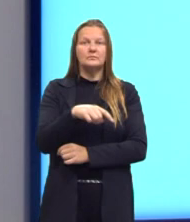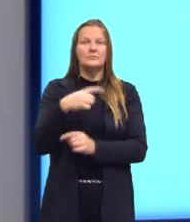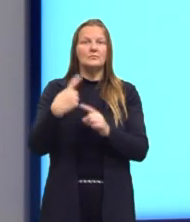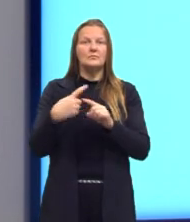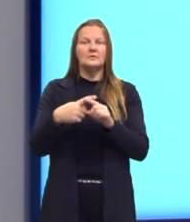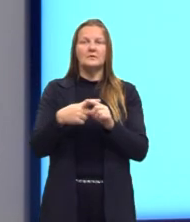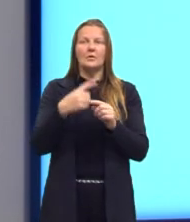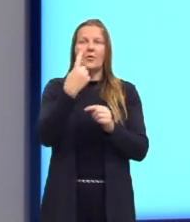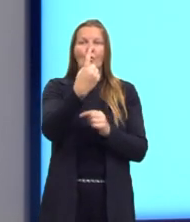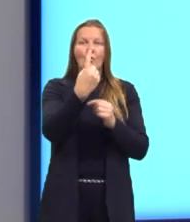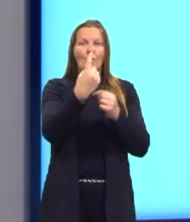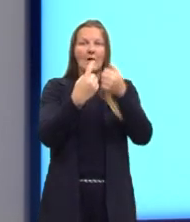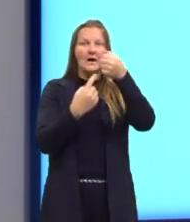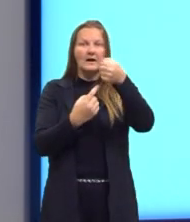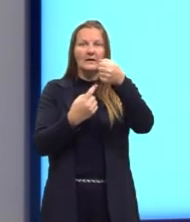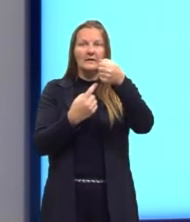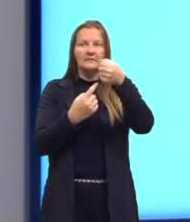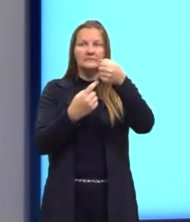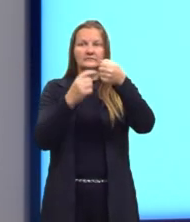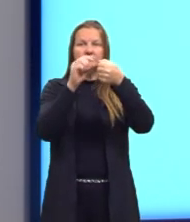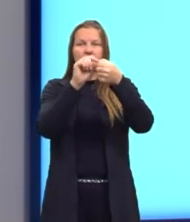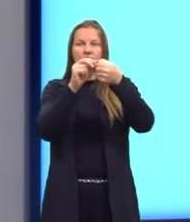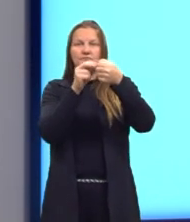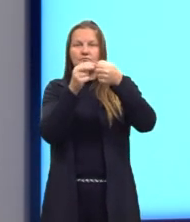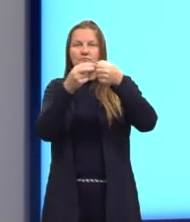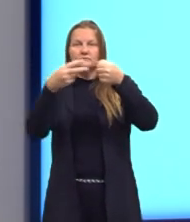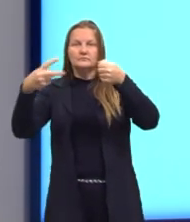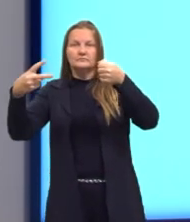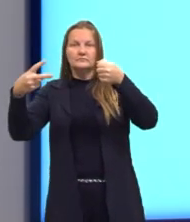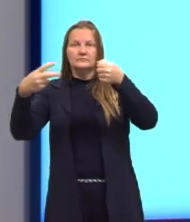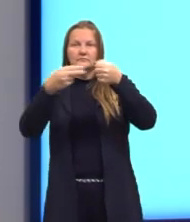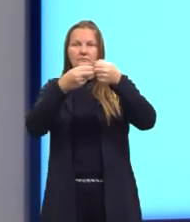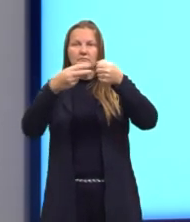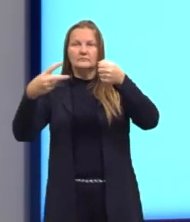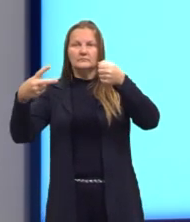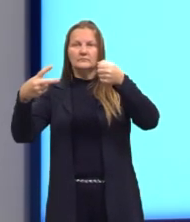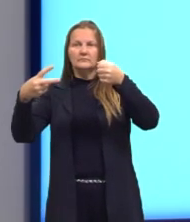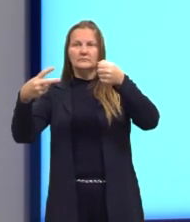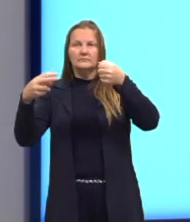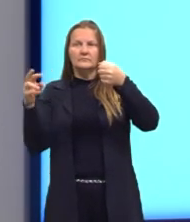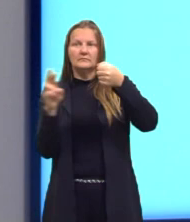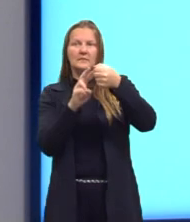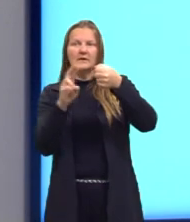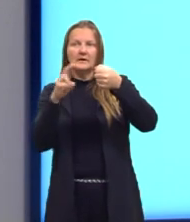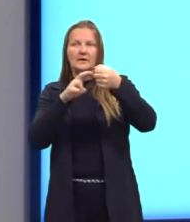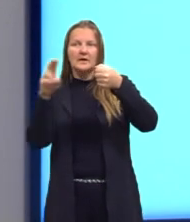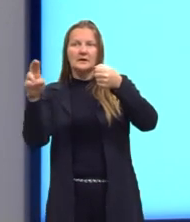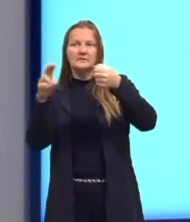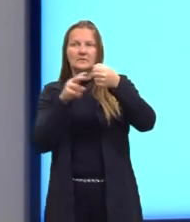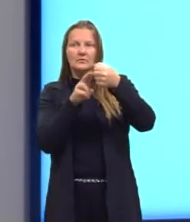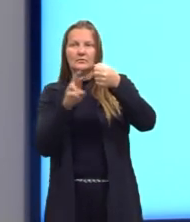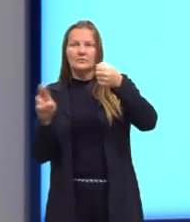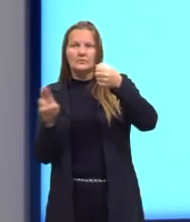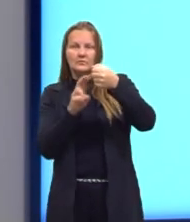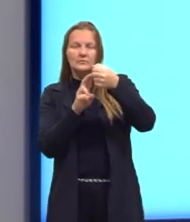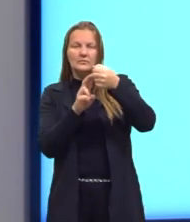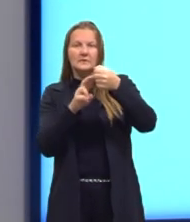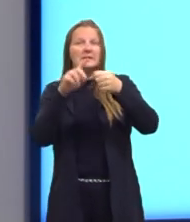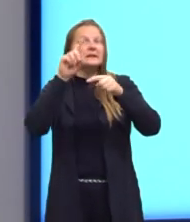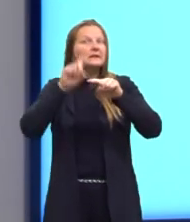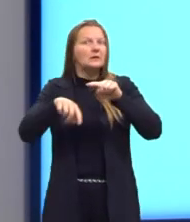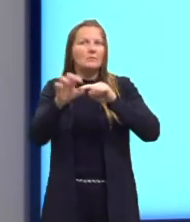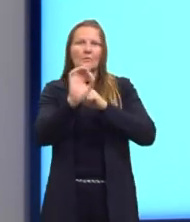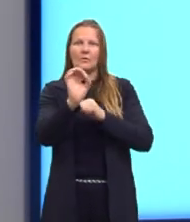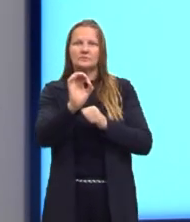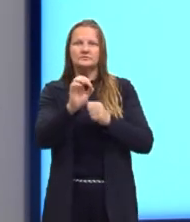Para um elemento de A, nós temos dois elementos distintos em B. E não pode ocorrer isso, tá? Para cada